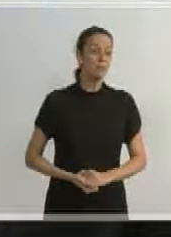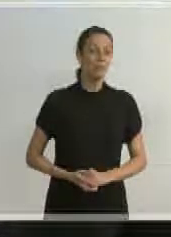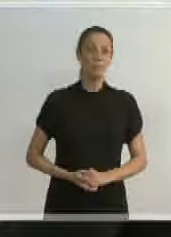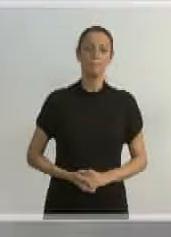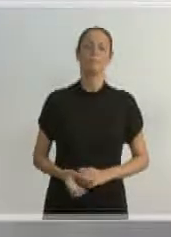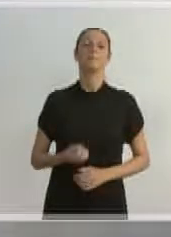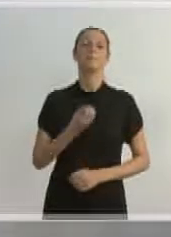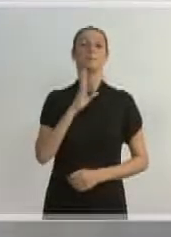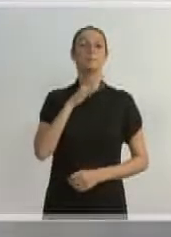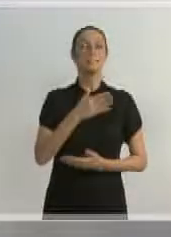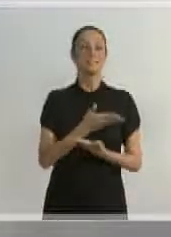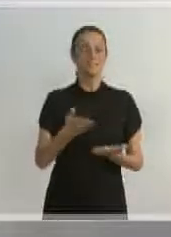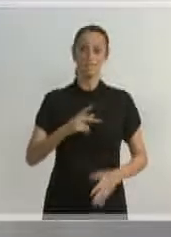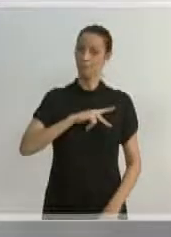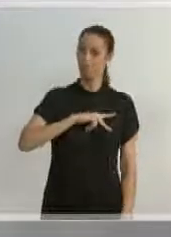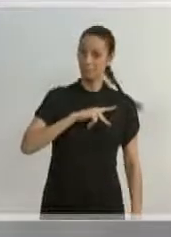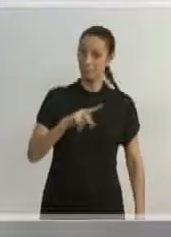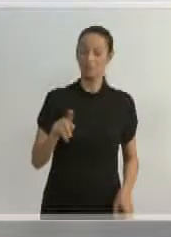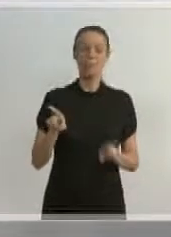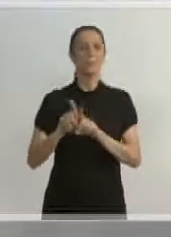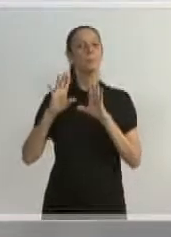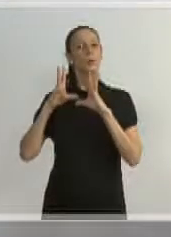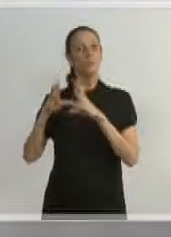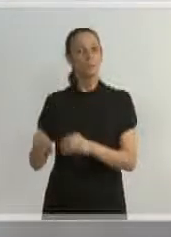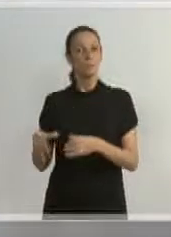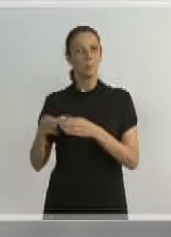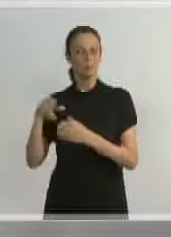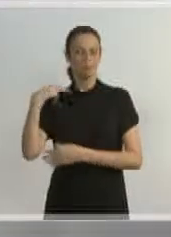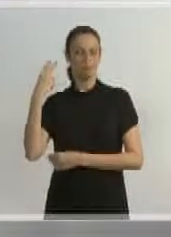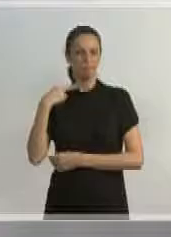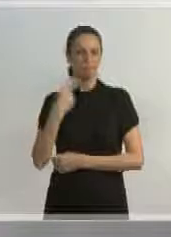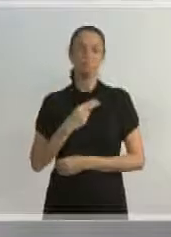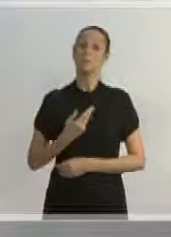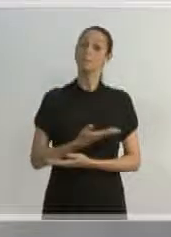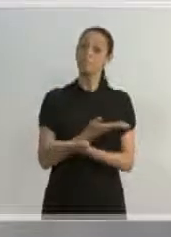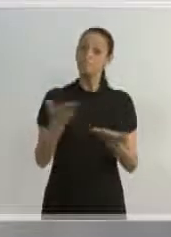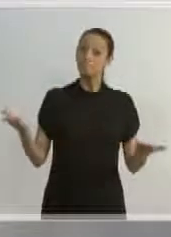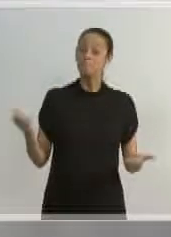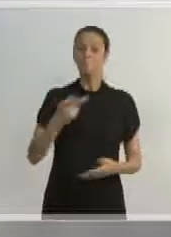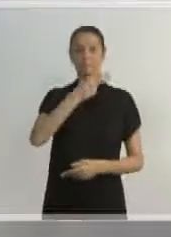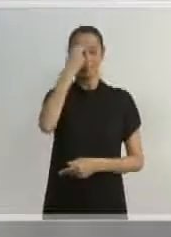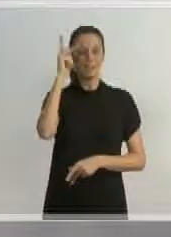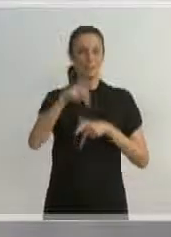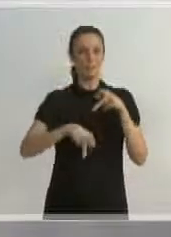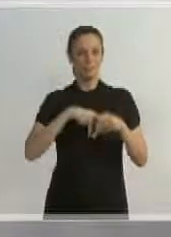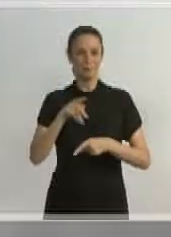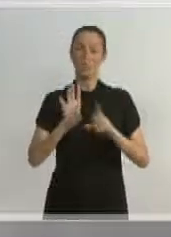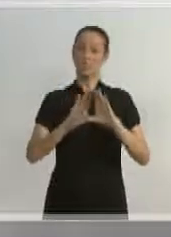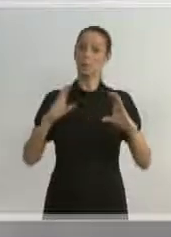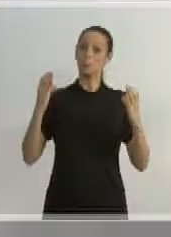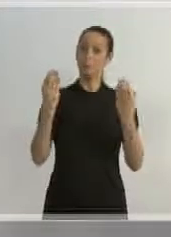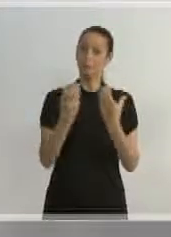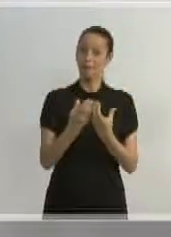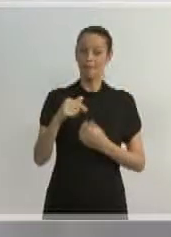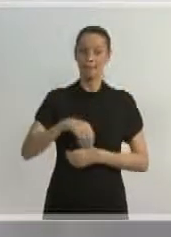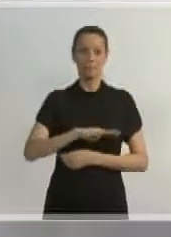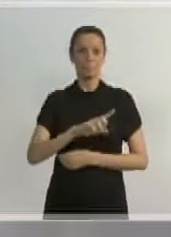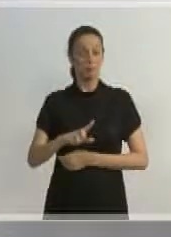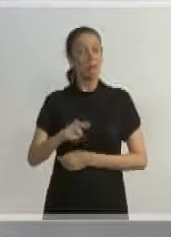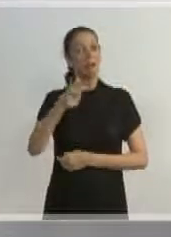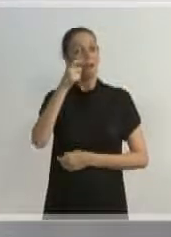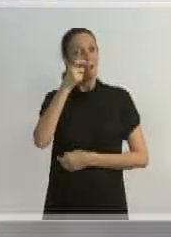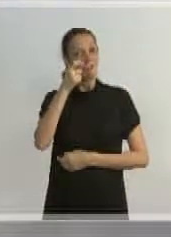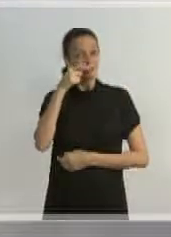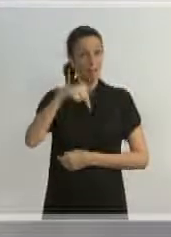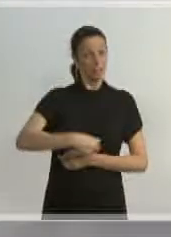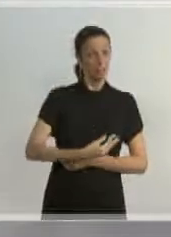Boa tarde, presidente. Boa tarde a todos os colegas vereadores. Boa tarde a toda a população da comunidade da nossa cidade que nos assiste, seja